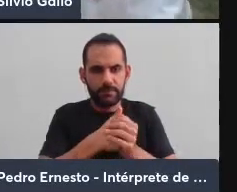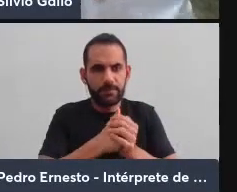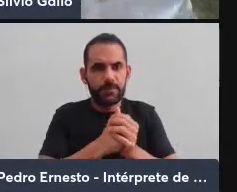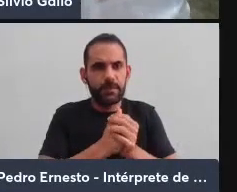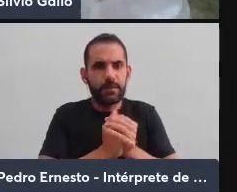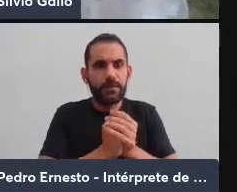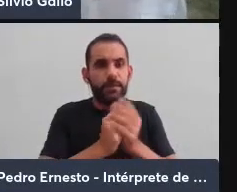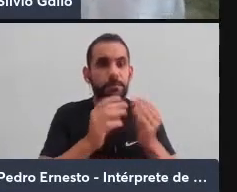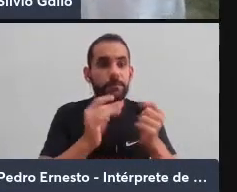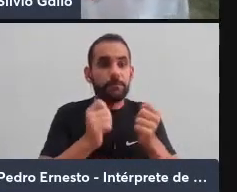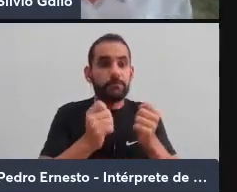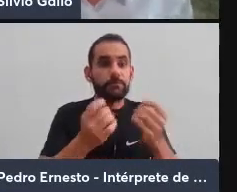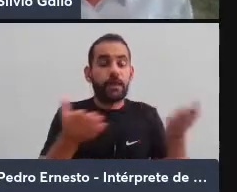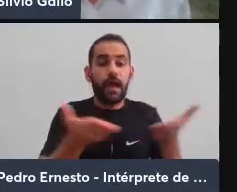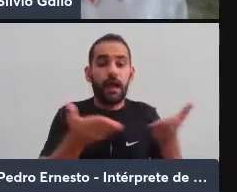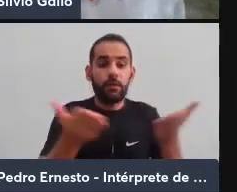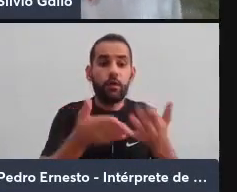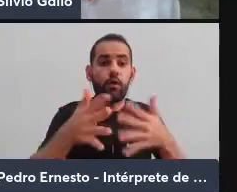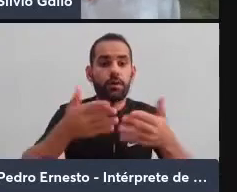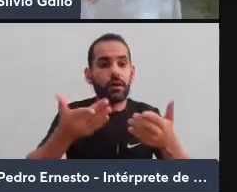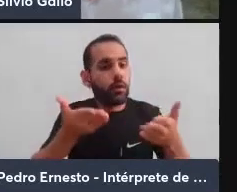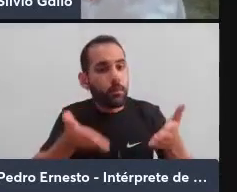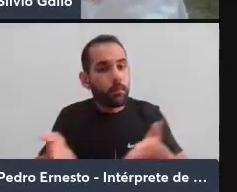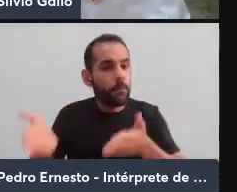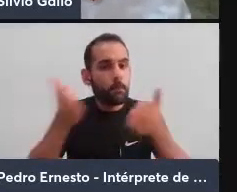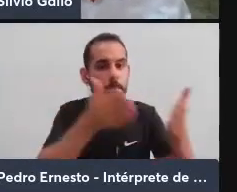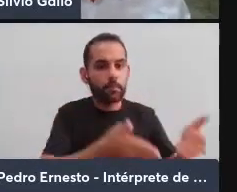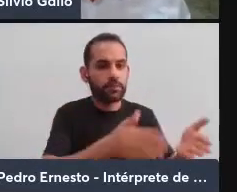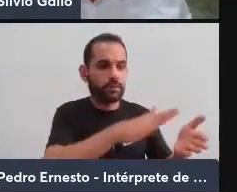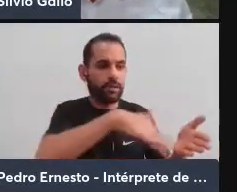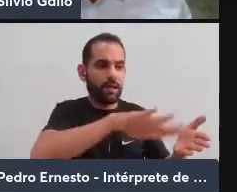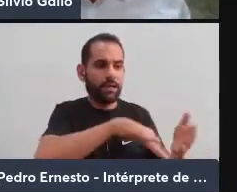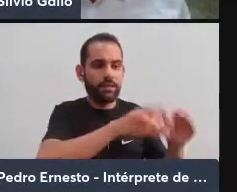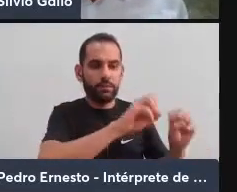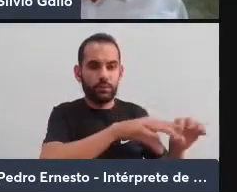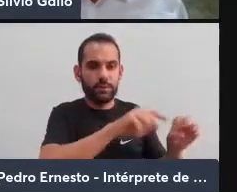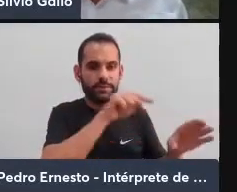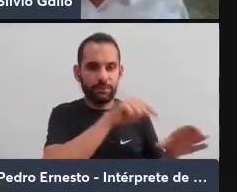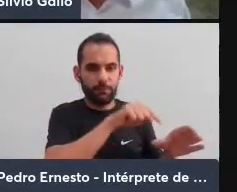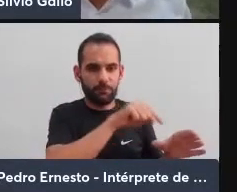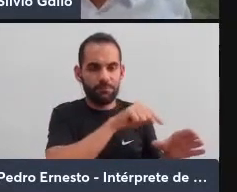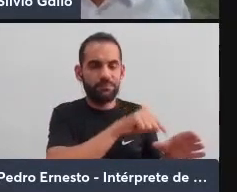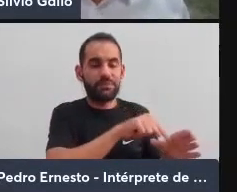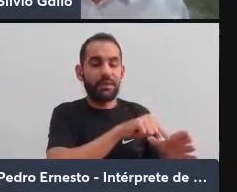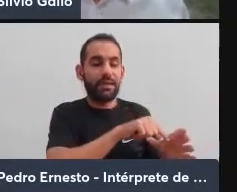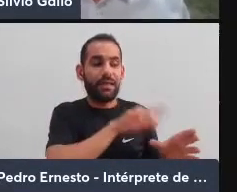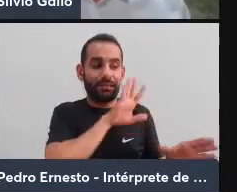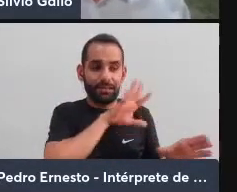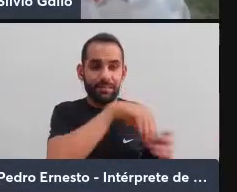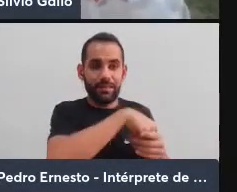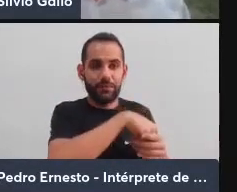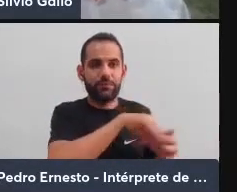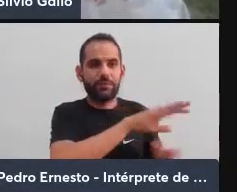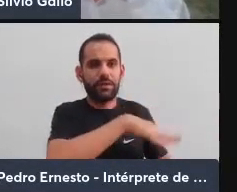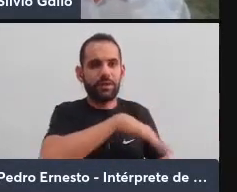Jogando essas questões, então, para o campo da educação. Eu diria que é possível também para nós